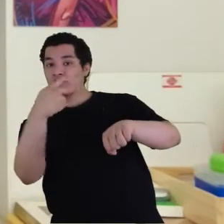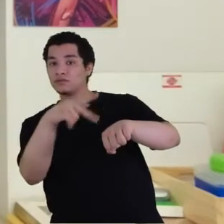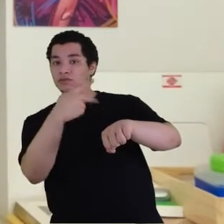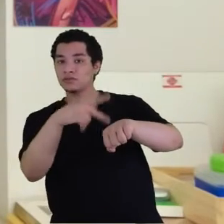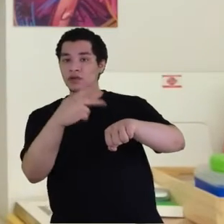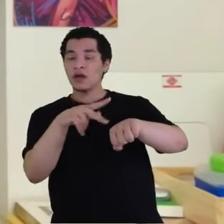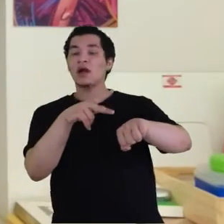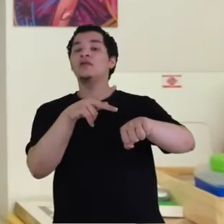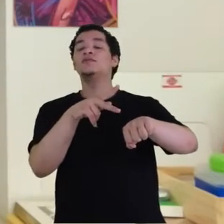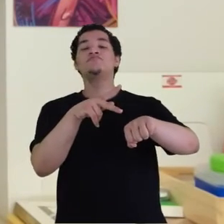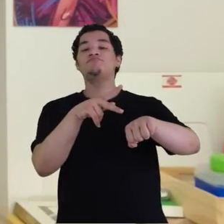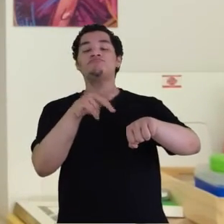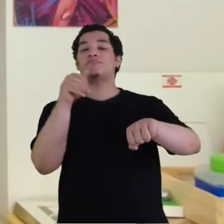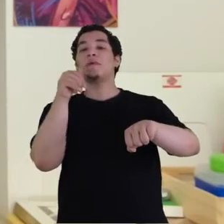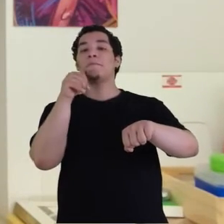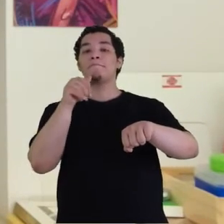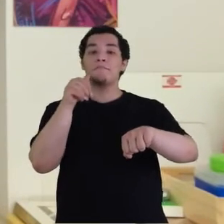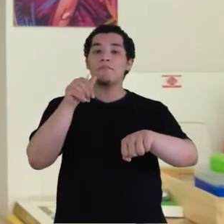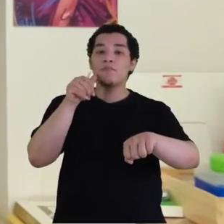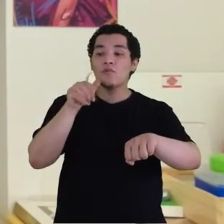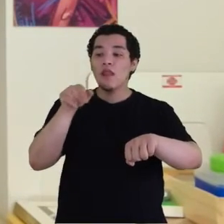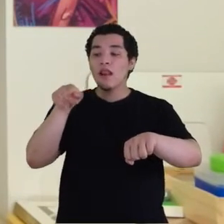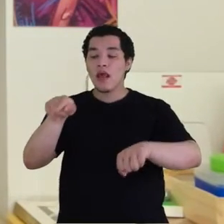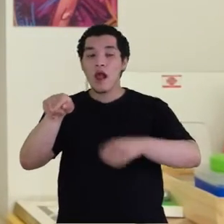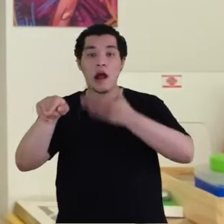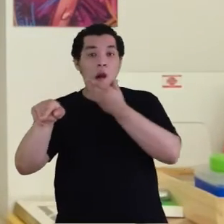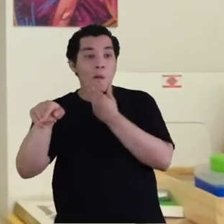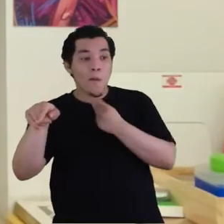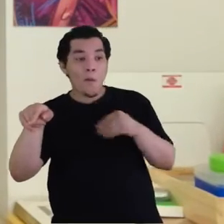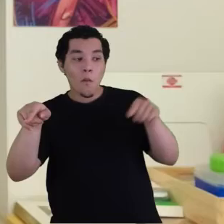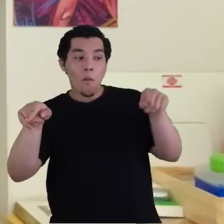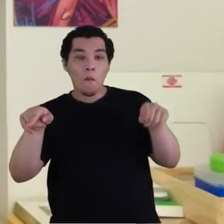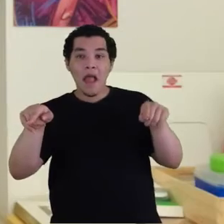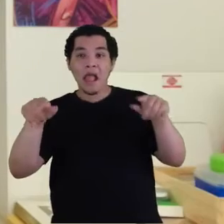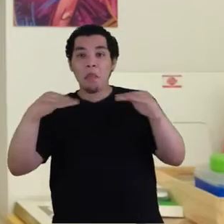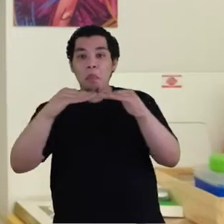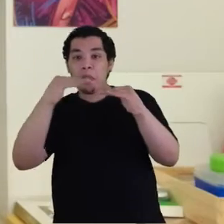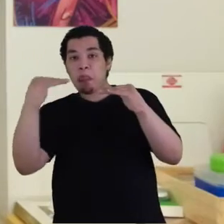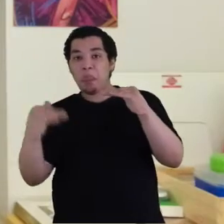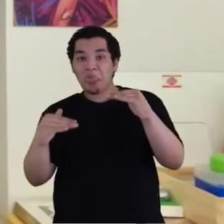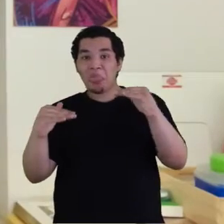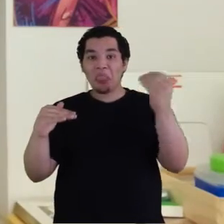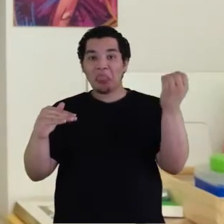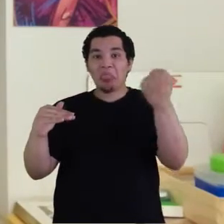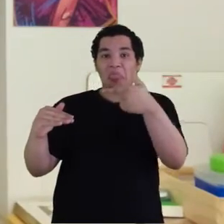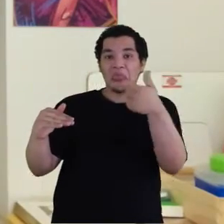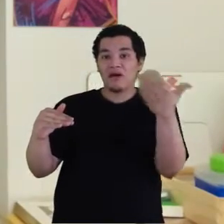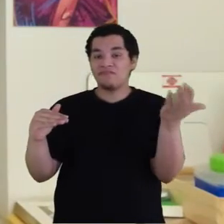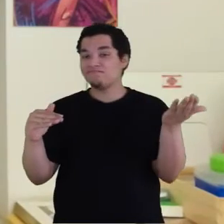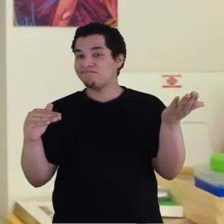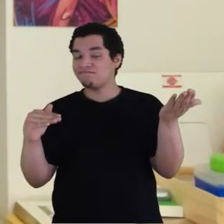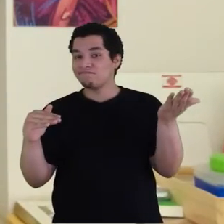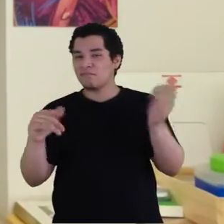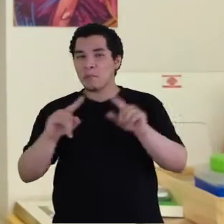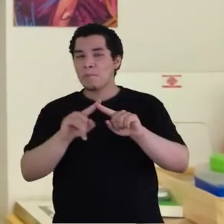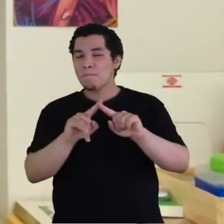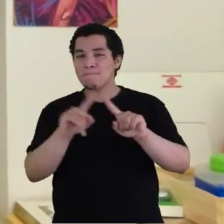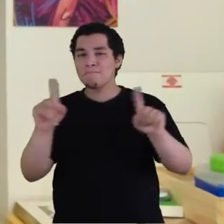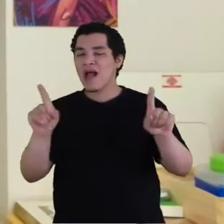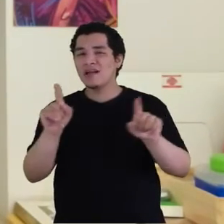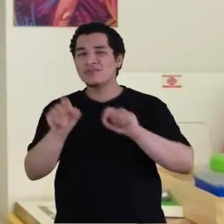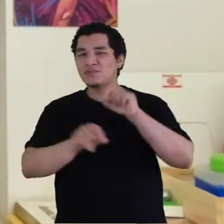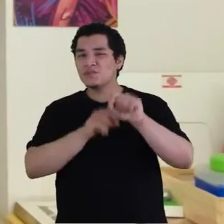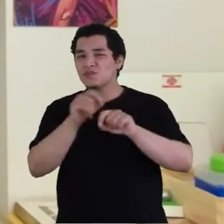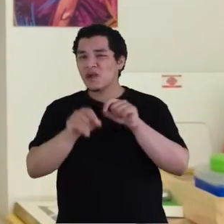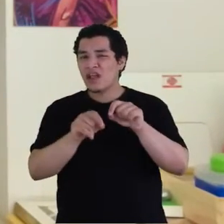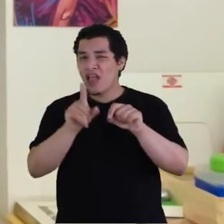certas crenças religiosas, a mulher parece definitivamente ser um ser inferior ao homem. Mas